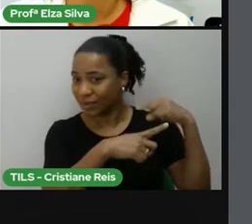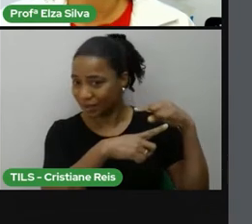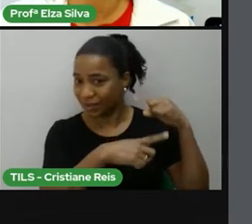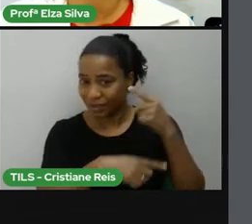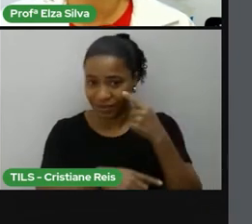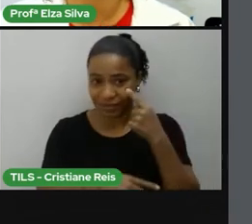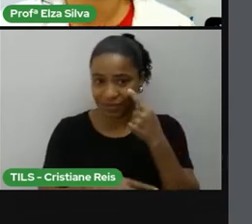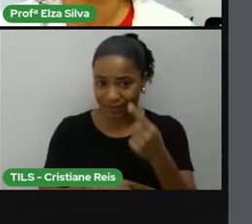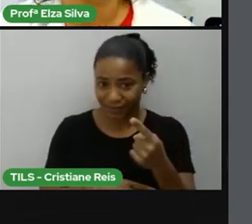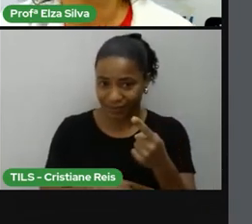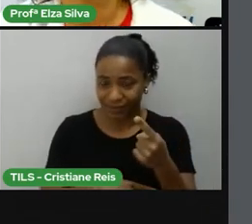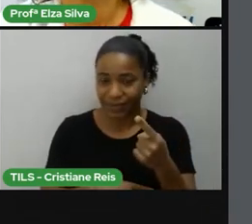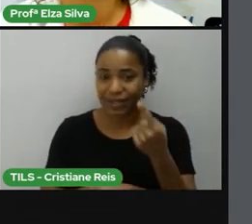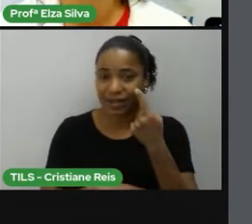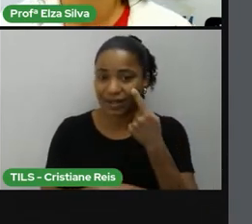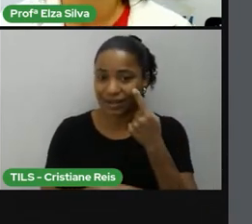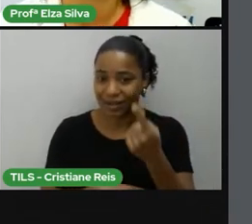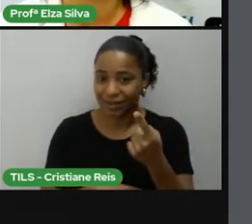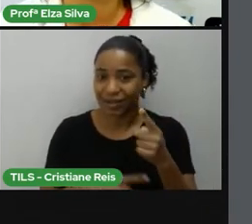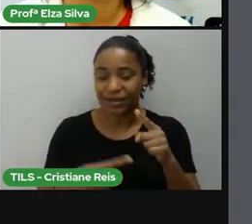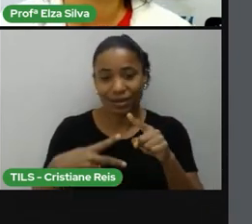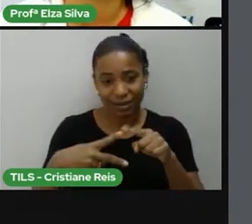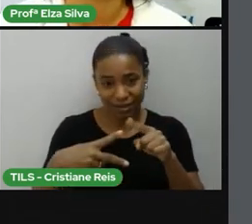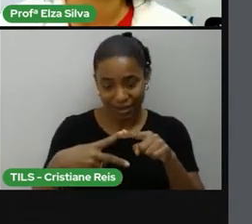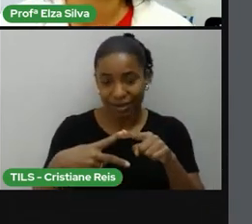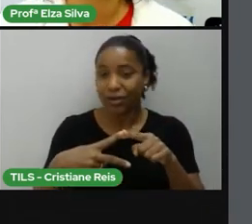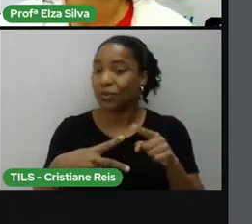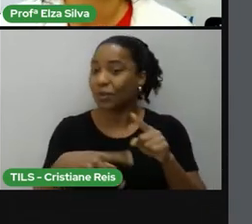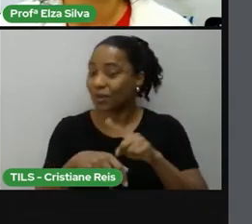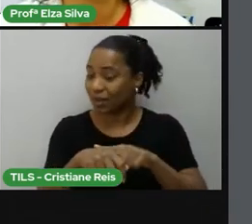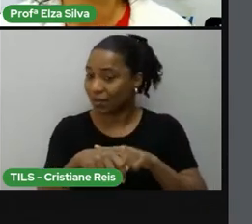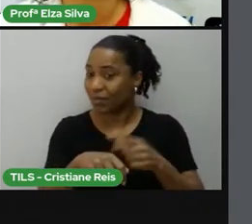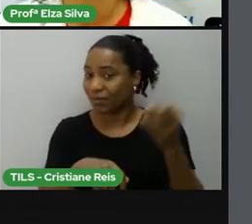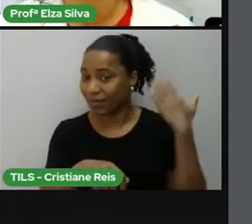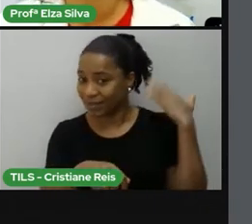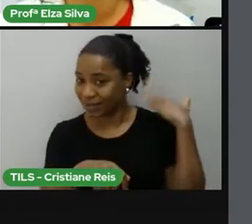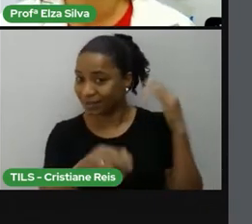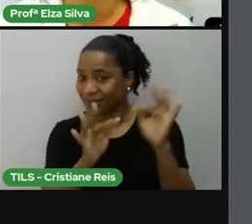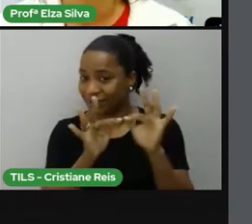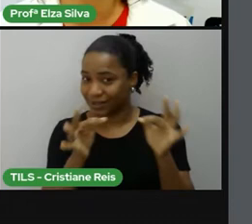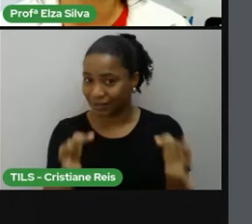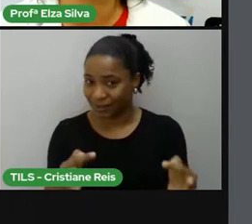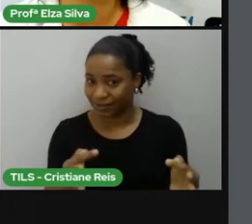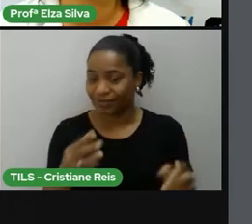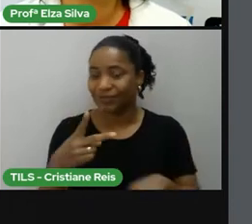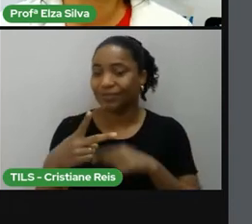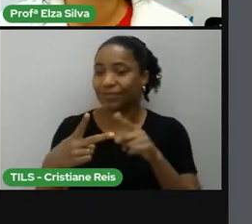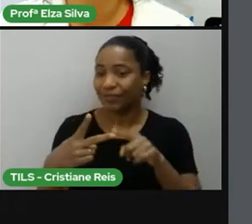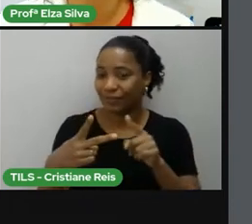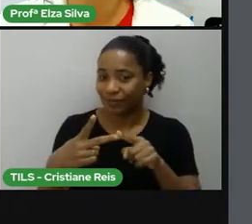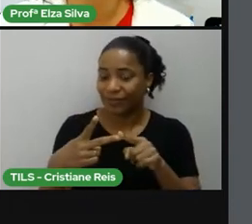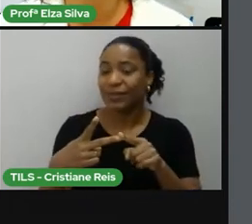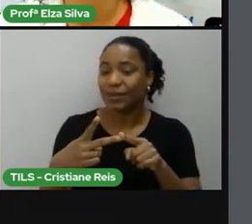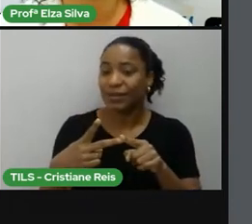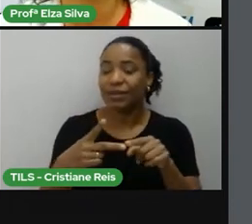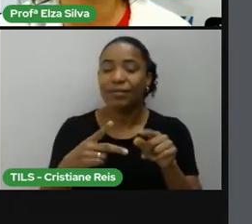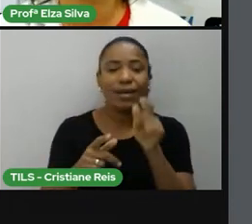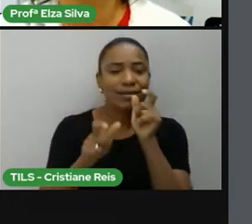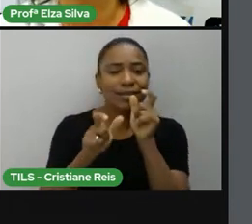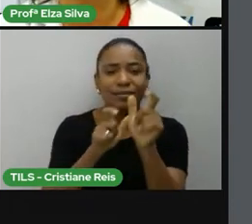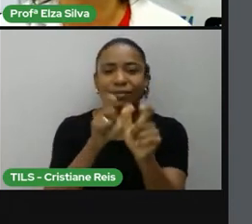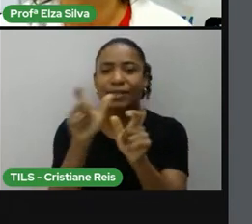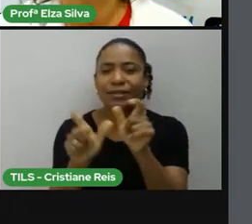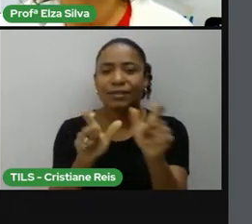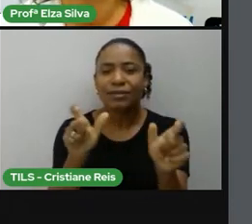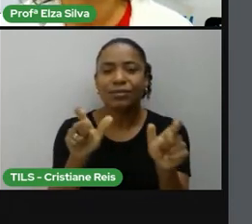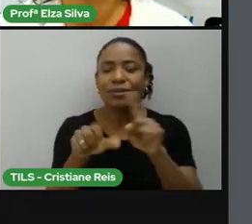Simple Past Tense que é o tempo passado simples Time Expression que são as expressões de